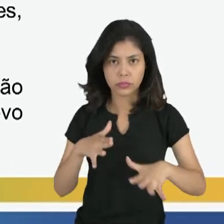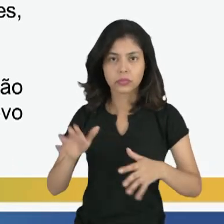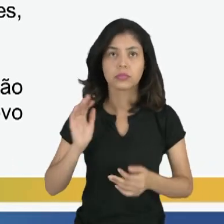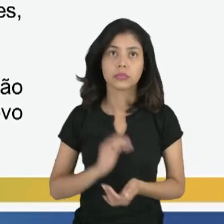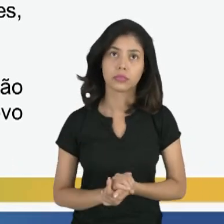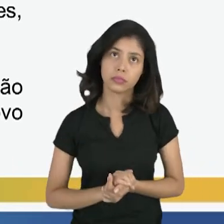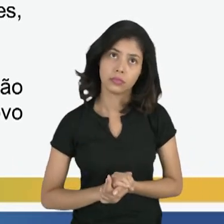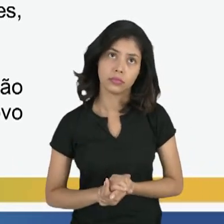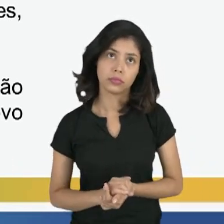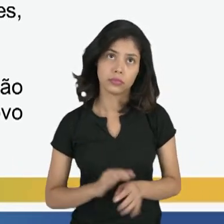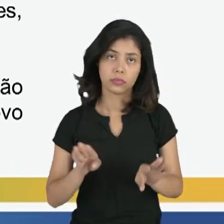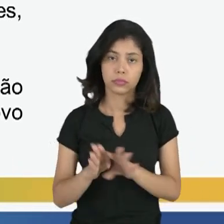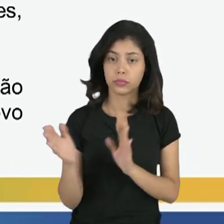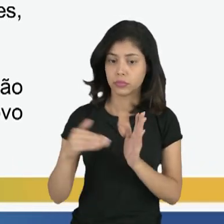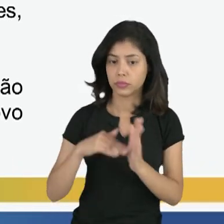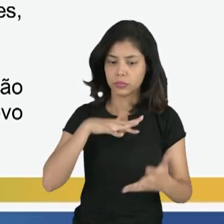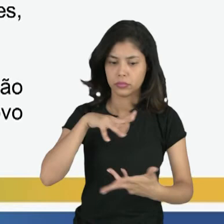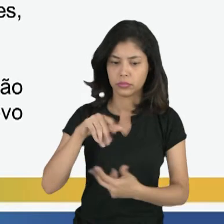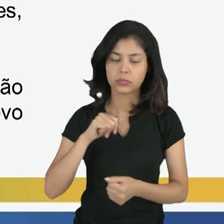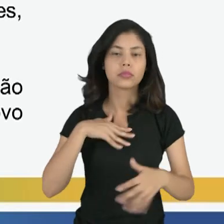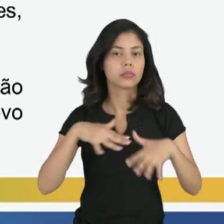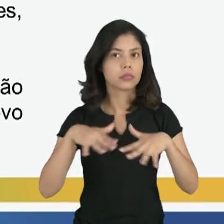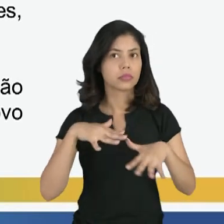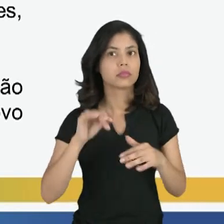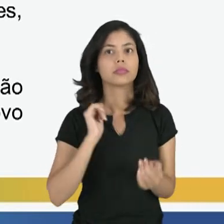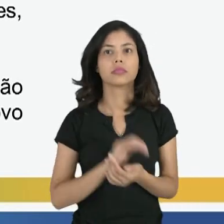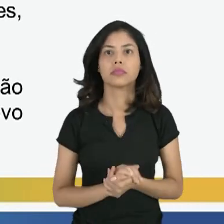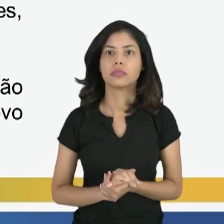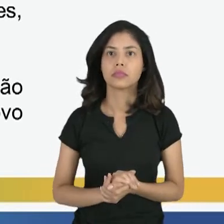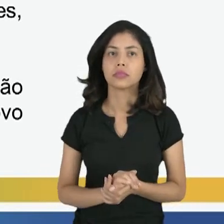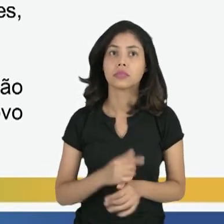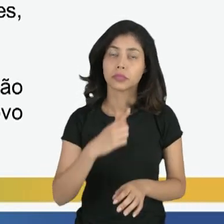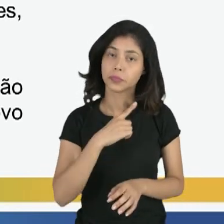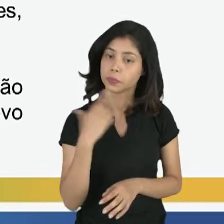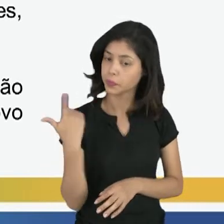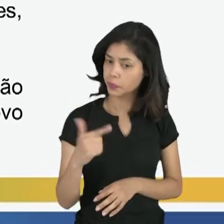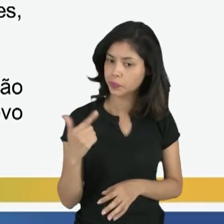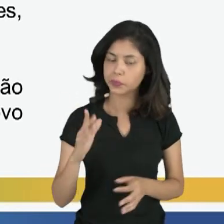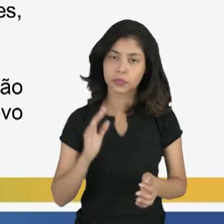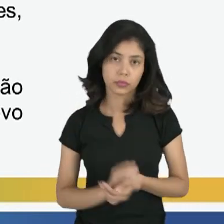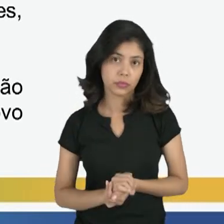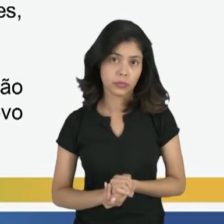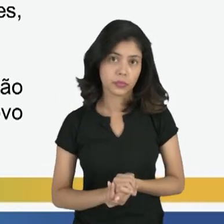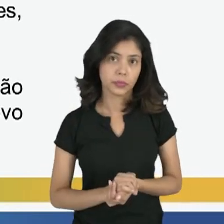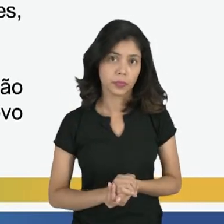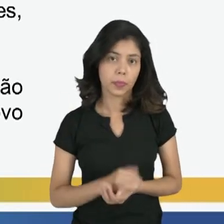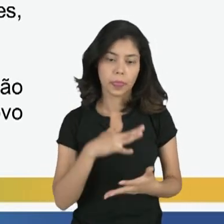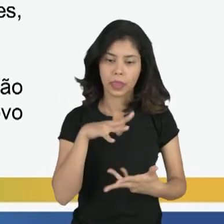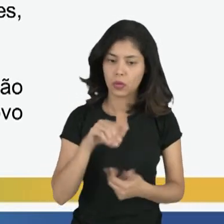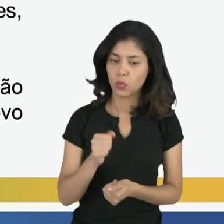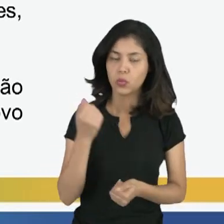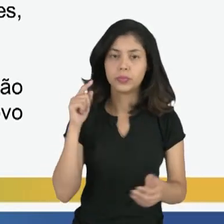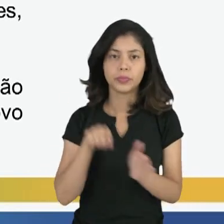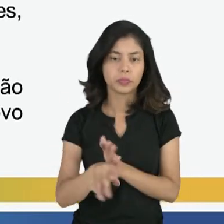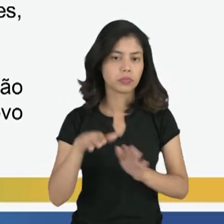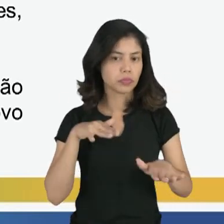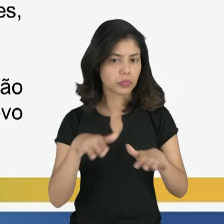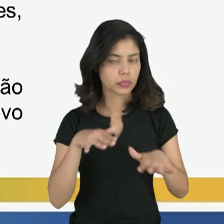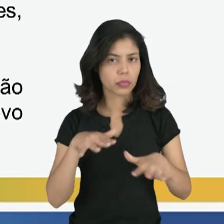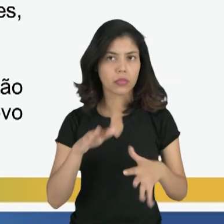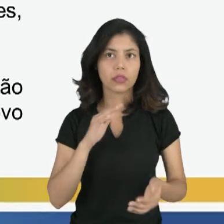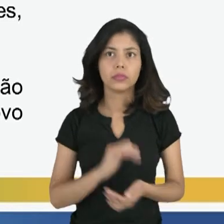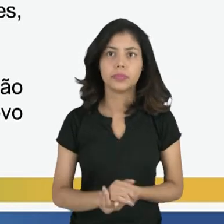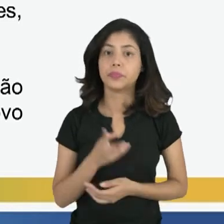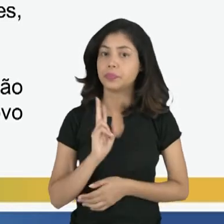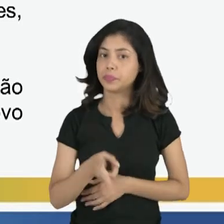vida é um movimento, a terra está em movimento, ela não é estática, né? O mundo está em movimento. Então, para ele,